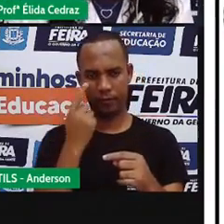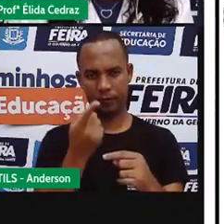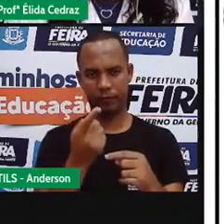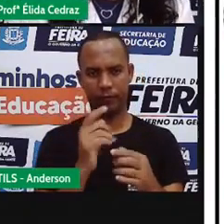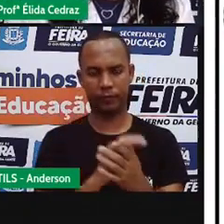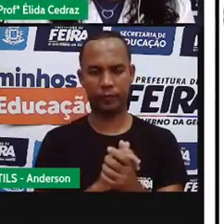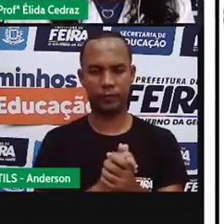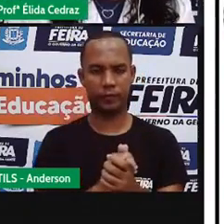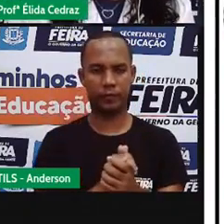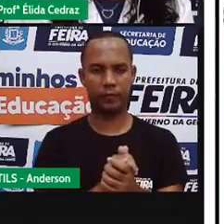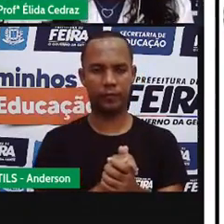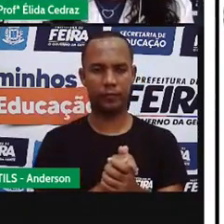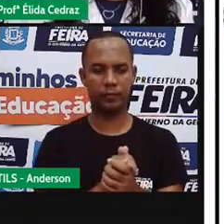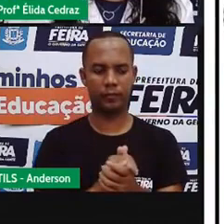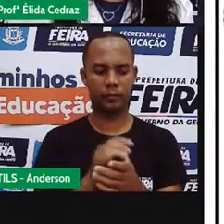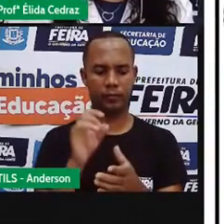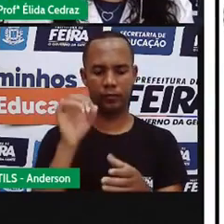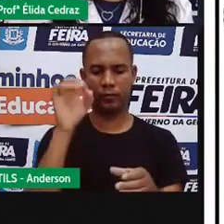A lixeira.